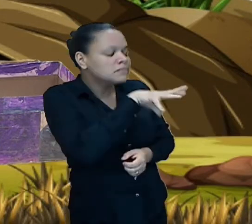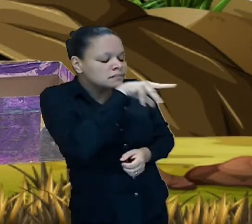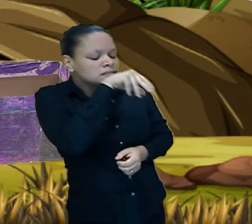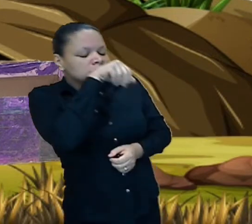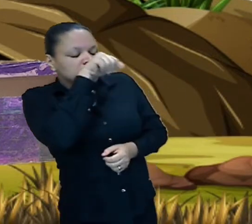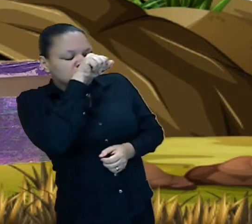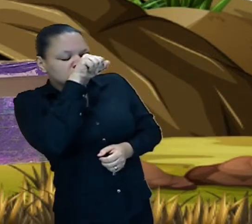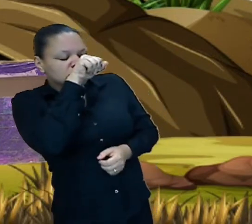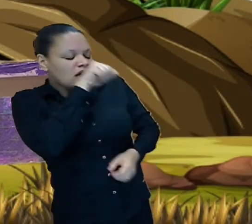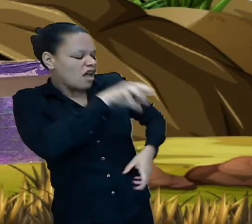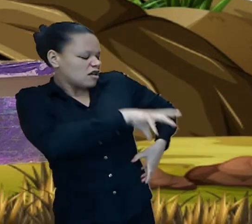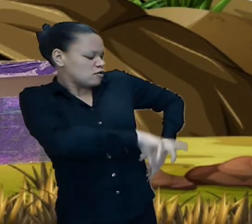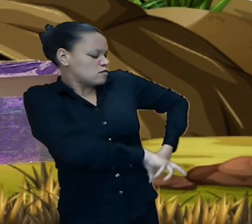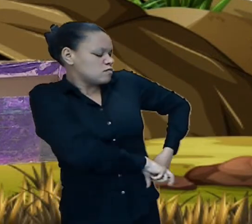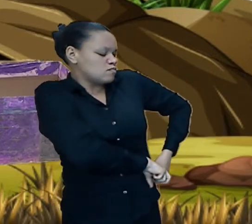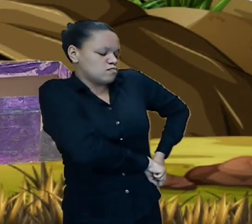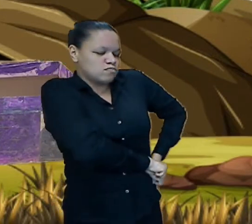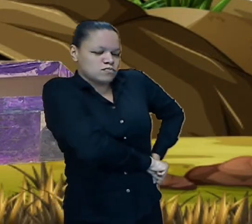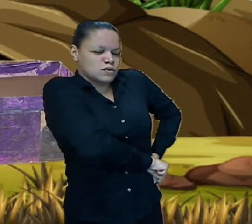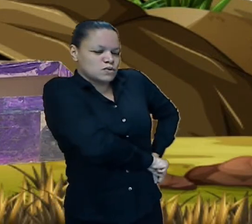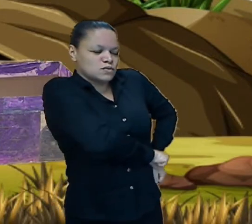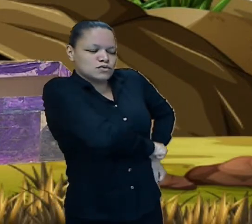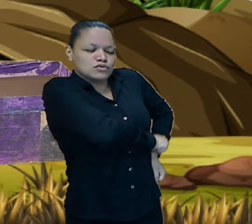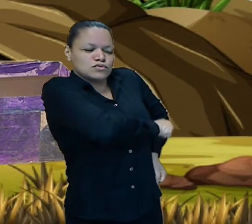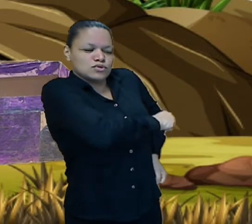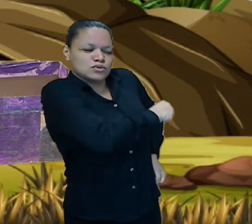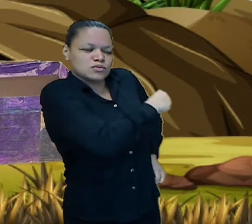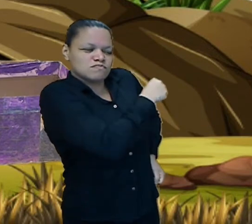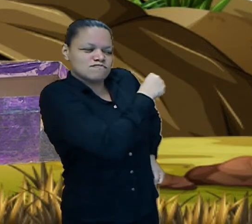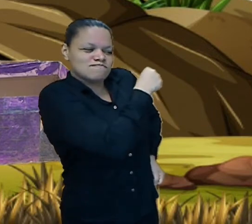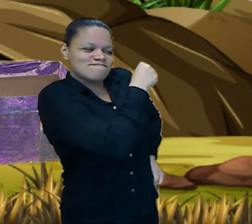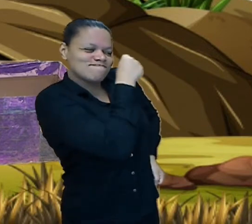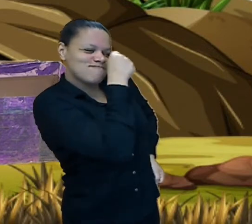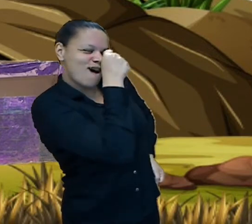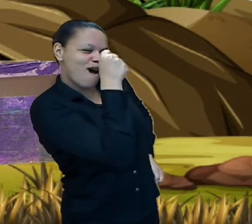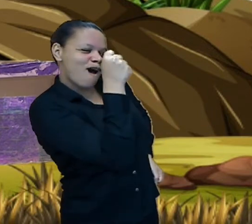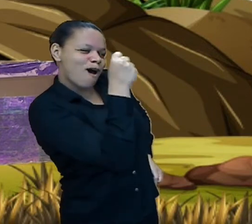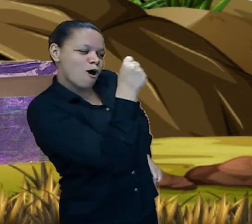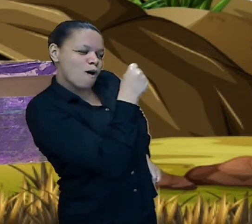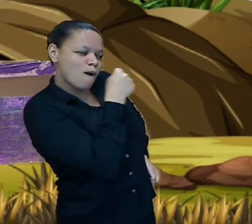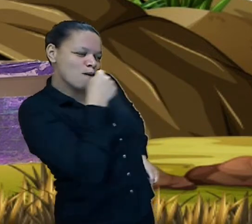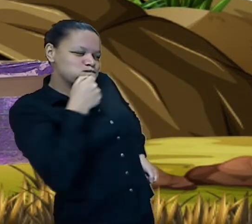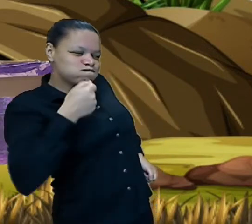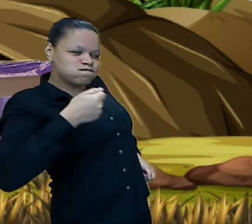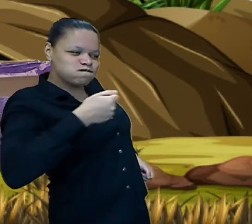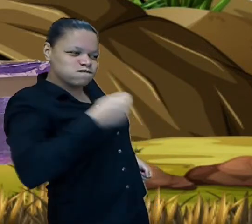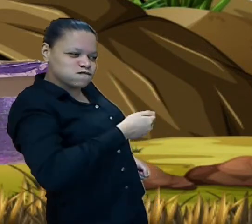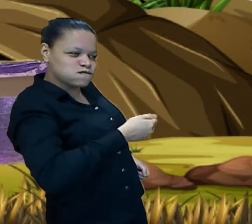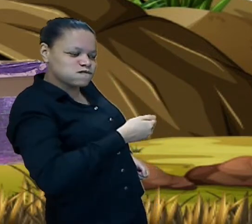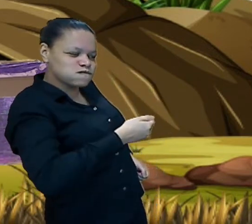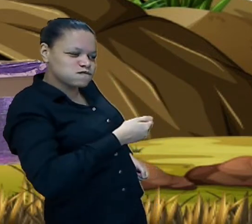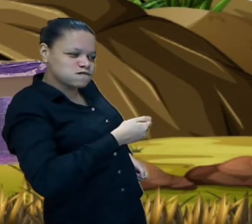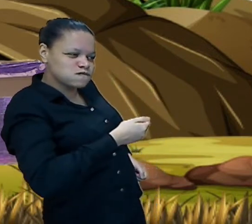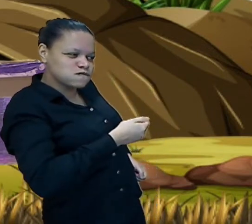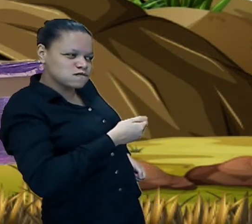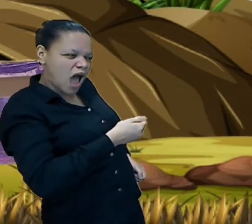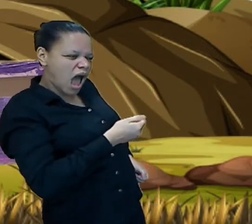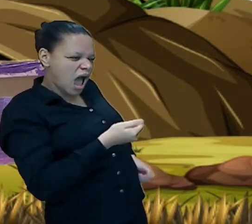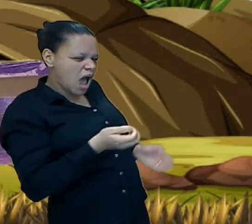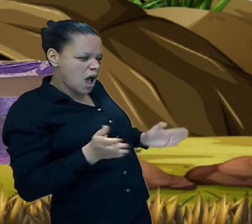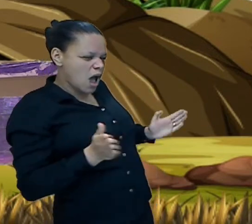tirou de novo do cinto a sua espada apontou para o monstro e disse renda-se monstro